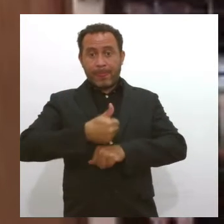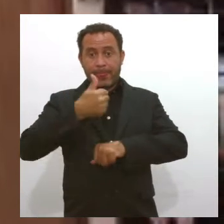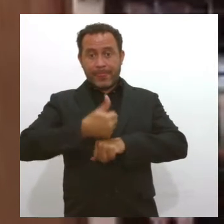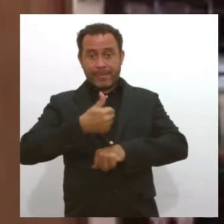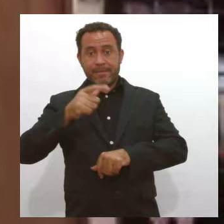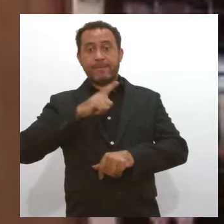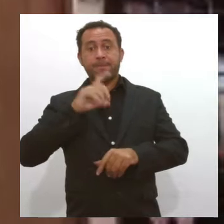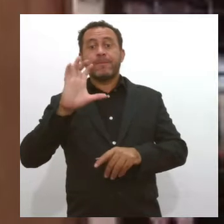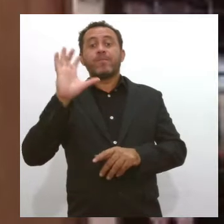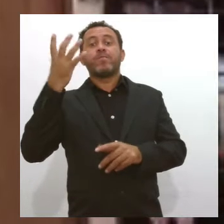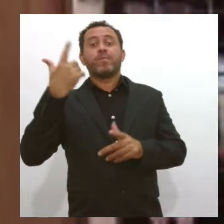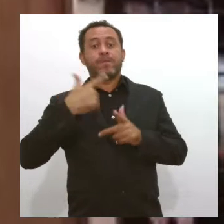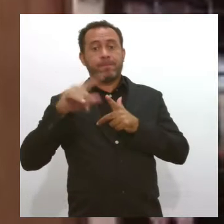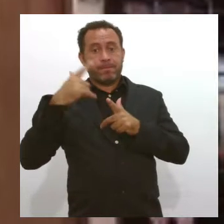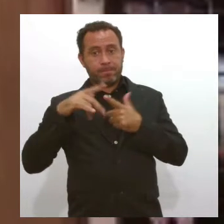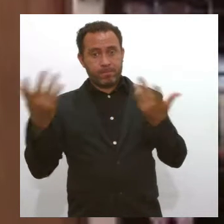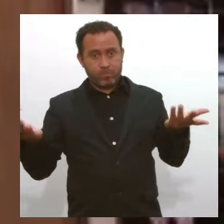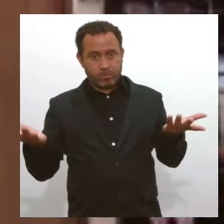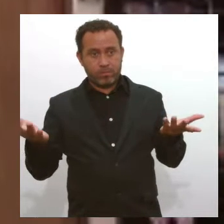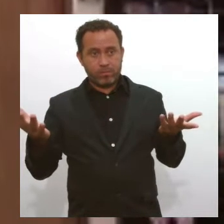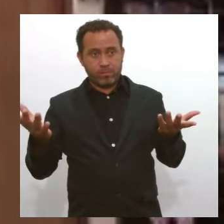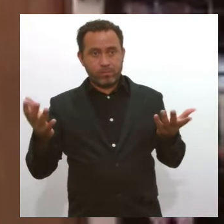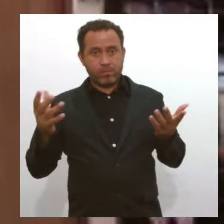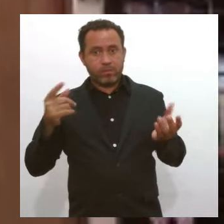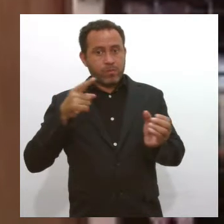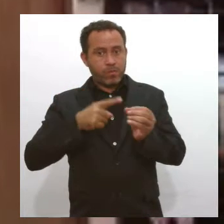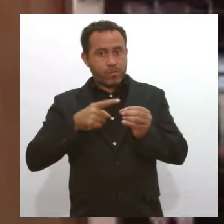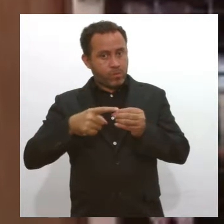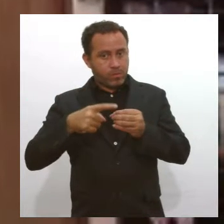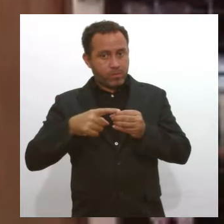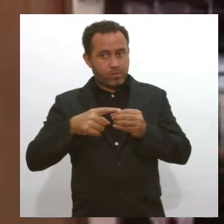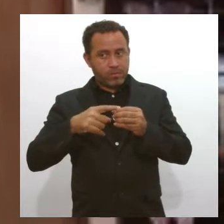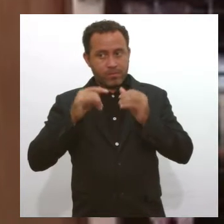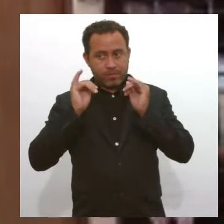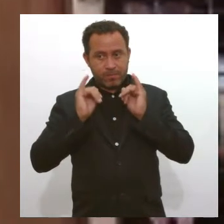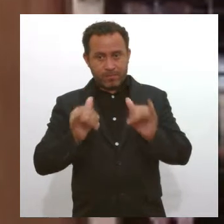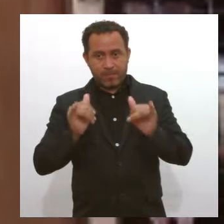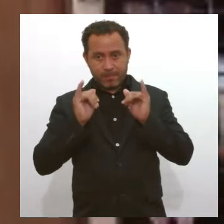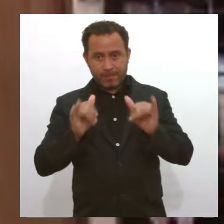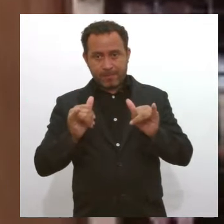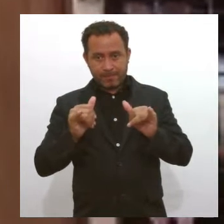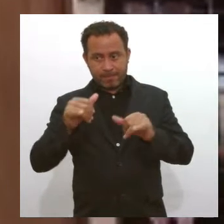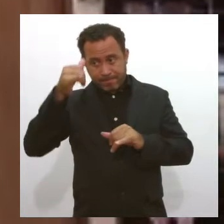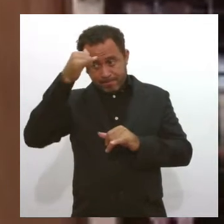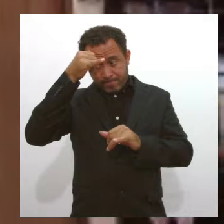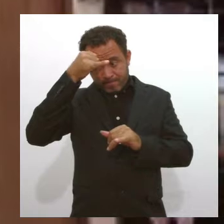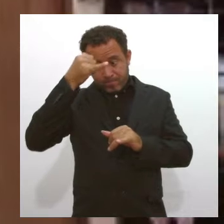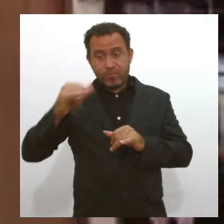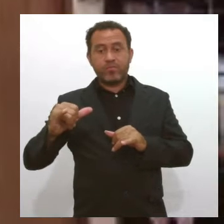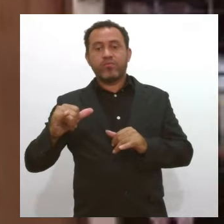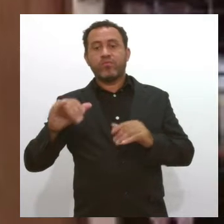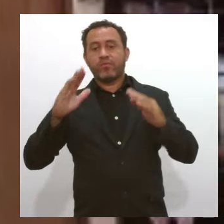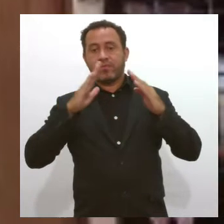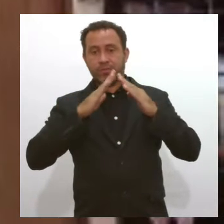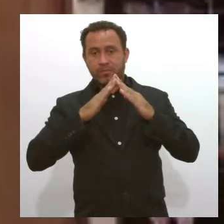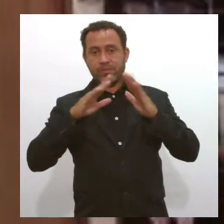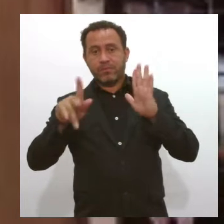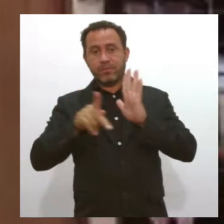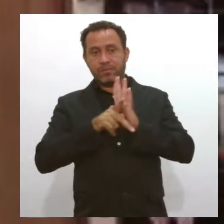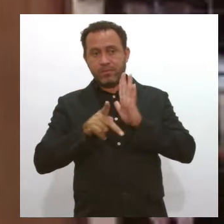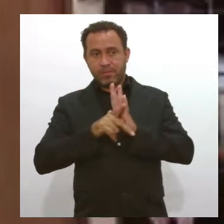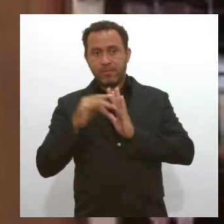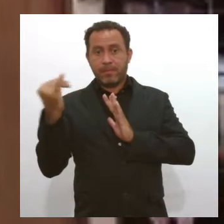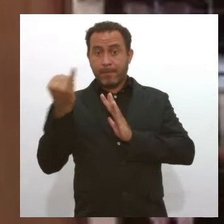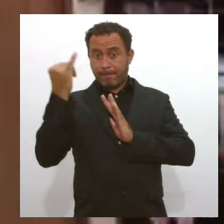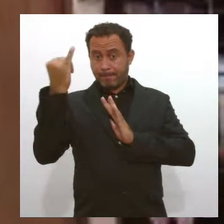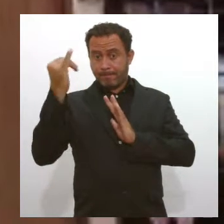aquela situação. E o município fazendo isso, ele vai prevenir a violência doméstica, inclusive. Isso é muito